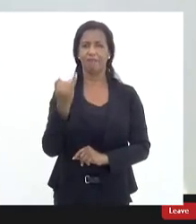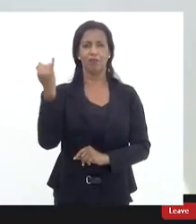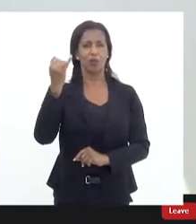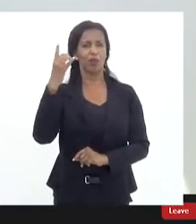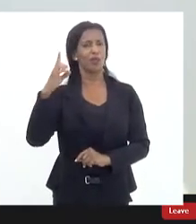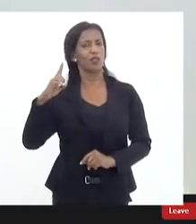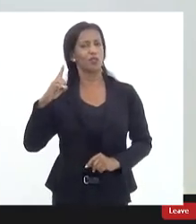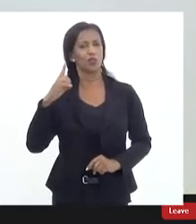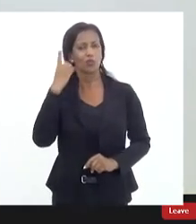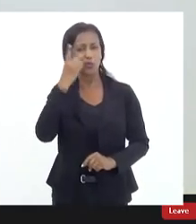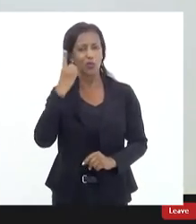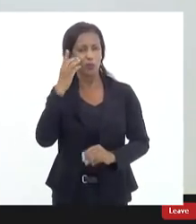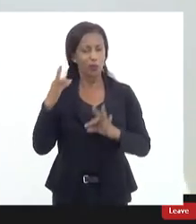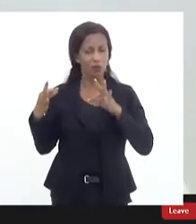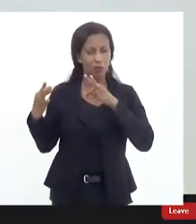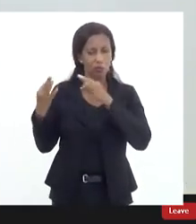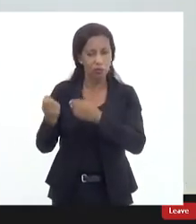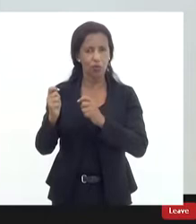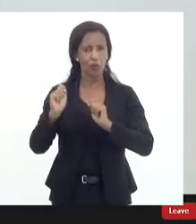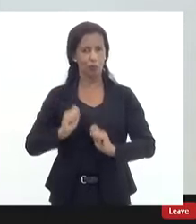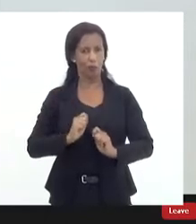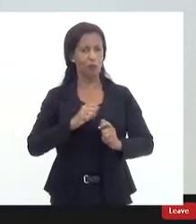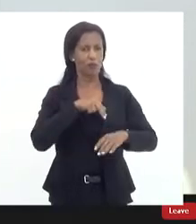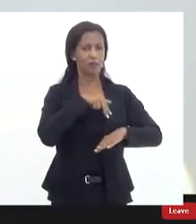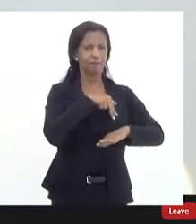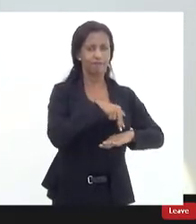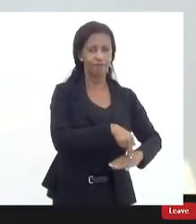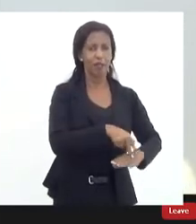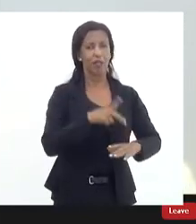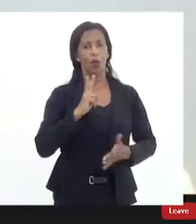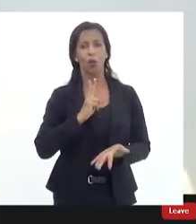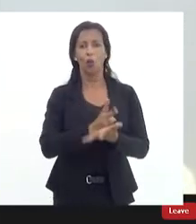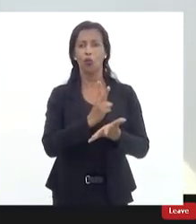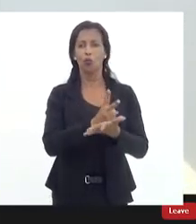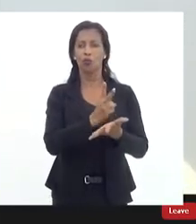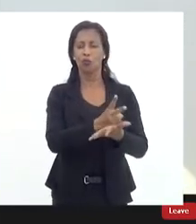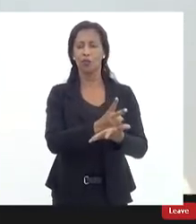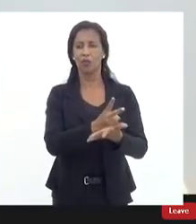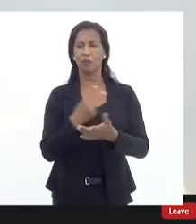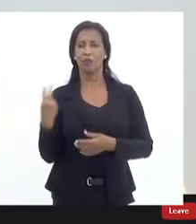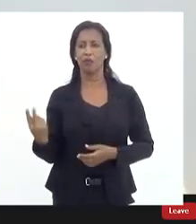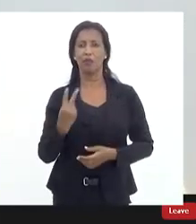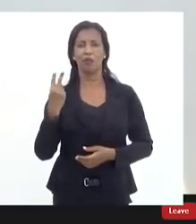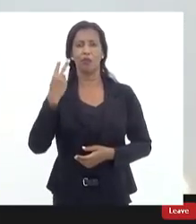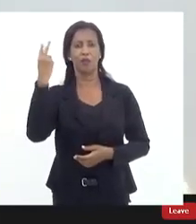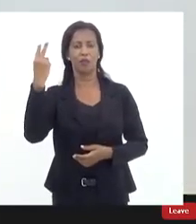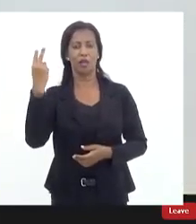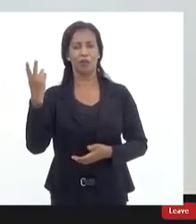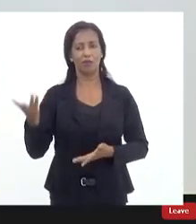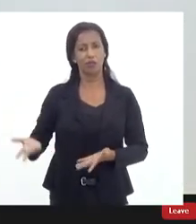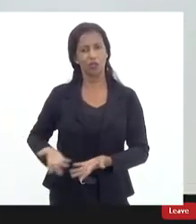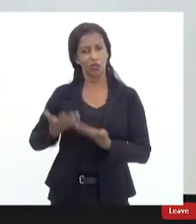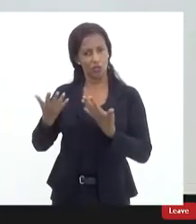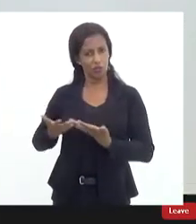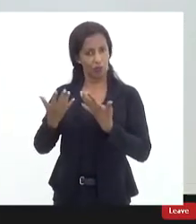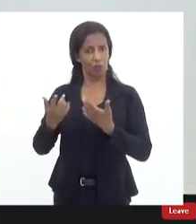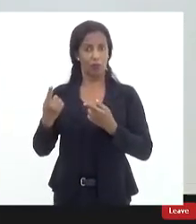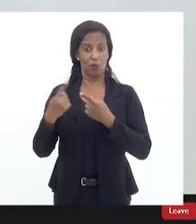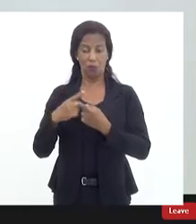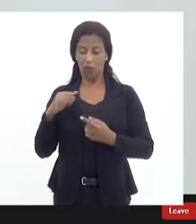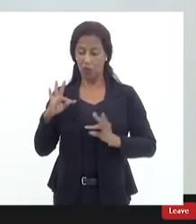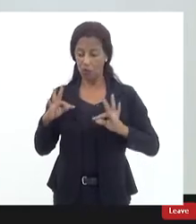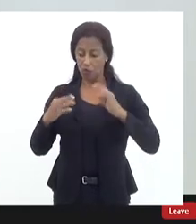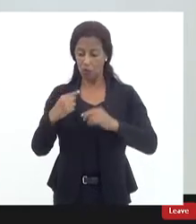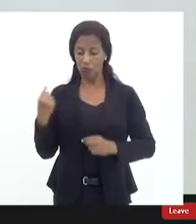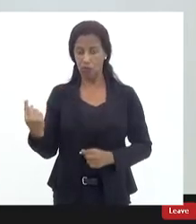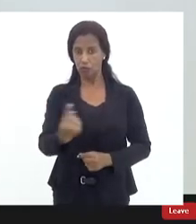garantia de que o servidor público seja mantenha e continue sempre sendo valorizado e estimado porque todos nós